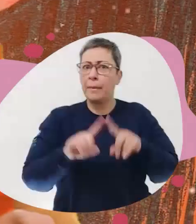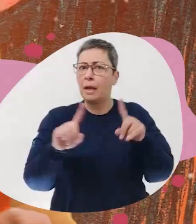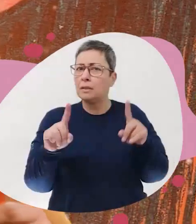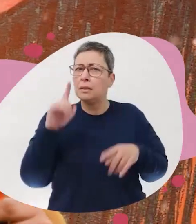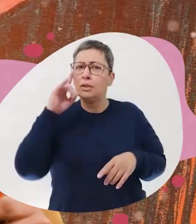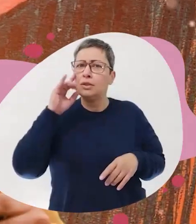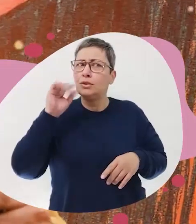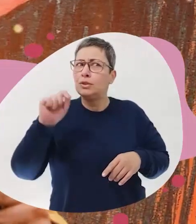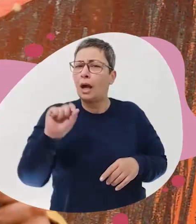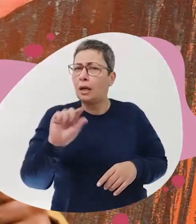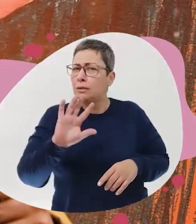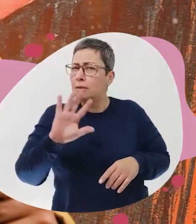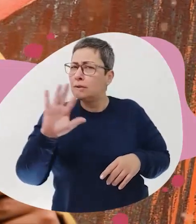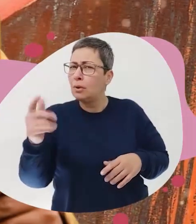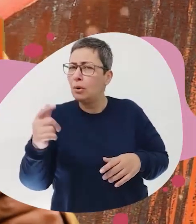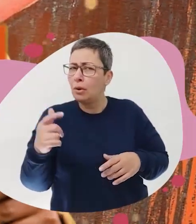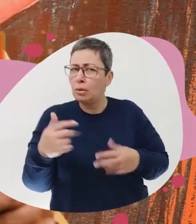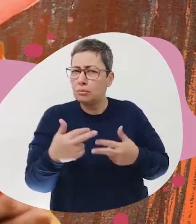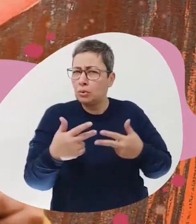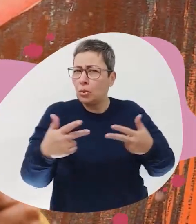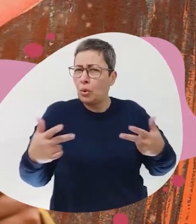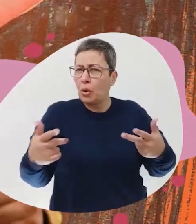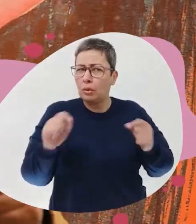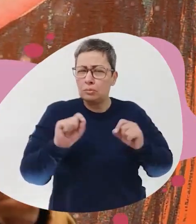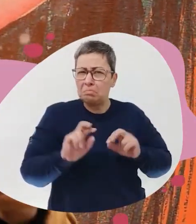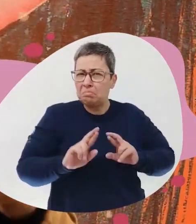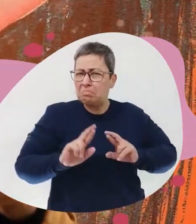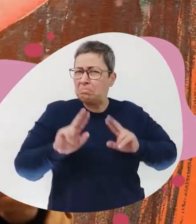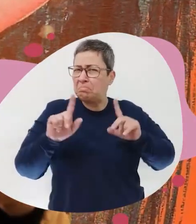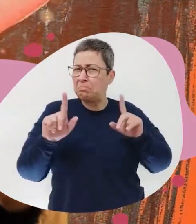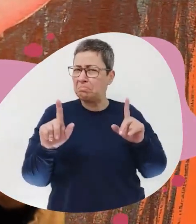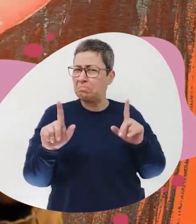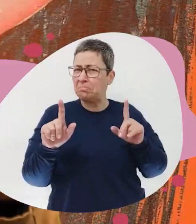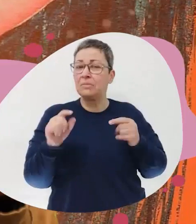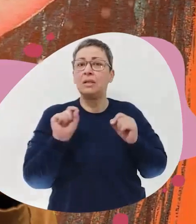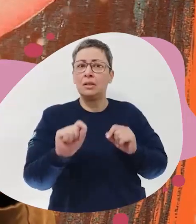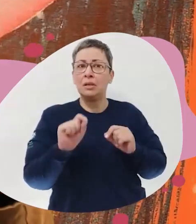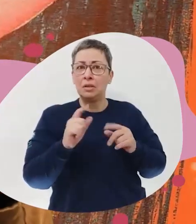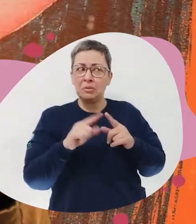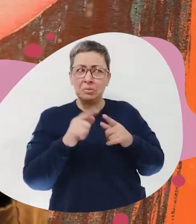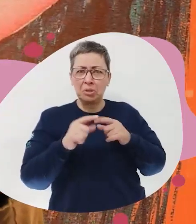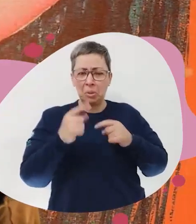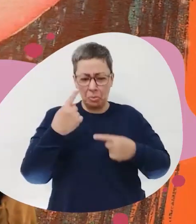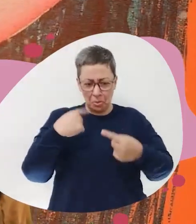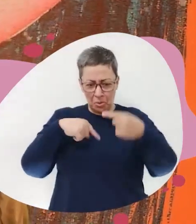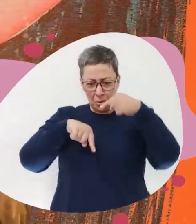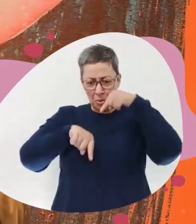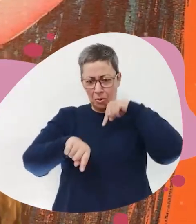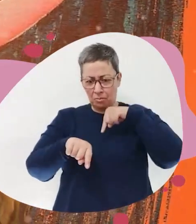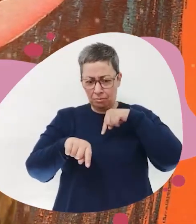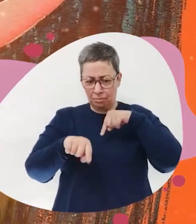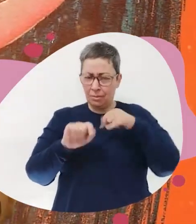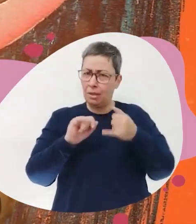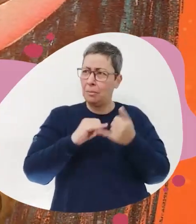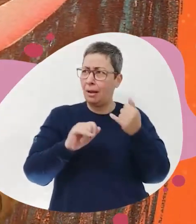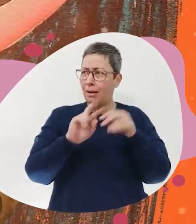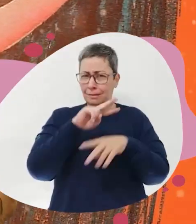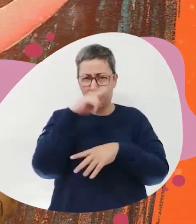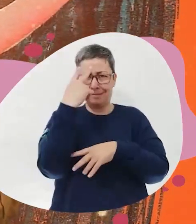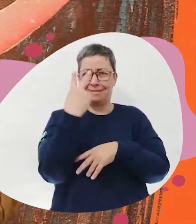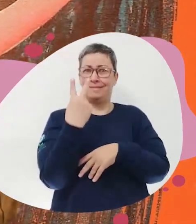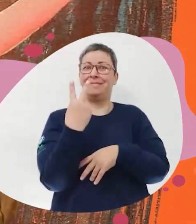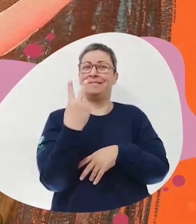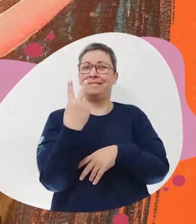Mas naquele dia, As coisas aconteceram, De um jeito tão diferente, Tão ao contrário, Tão